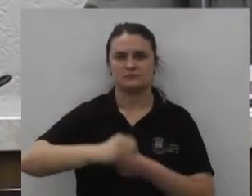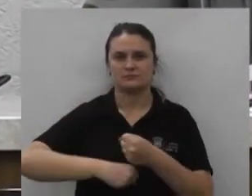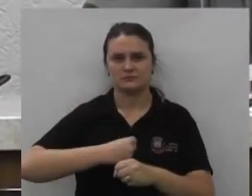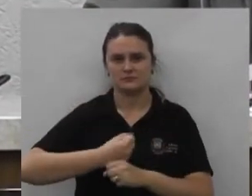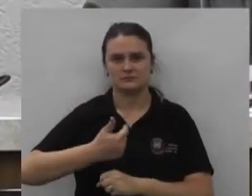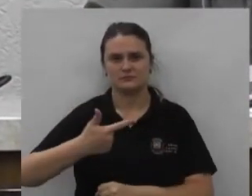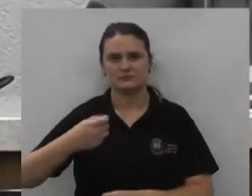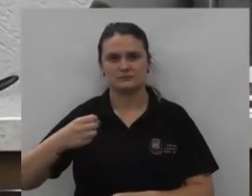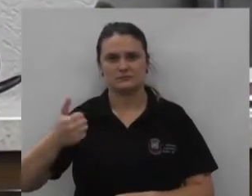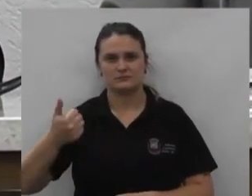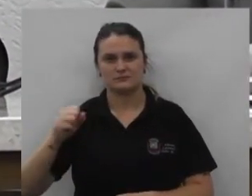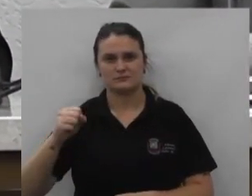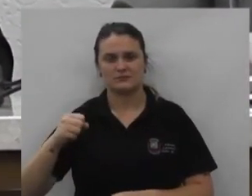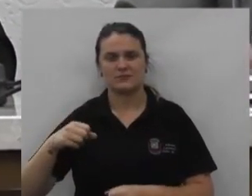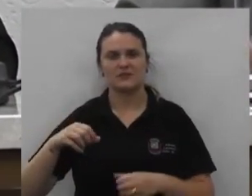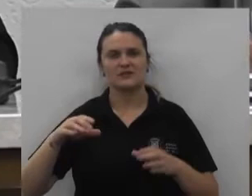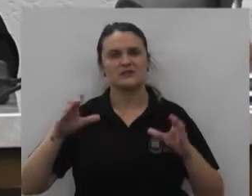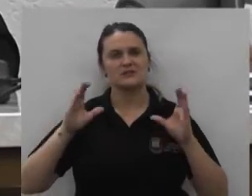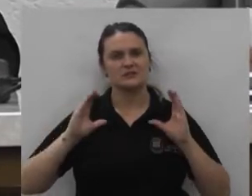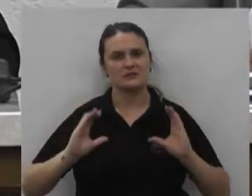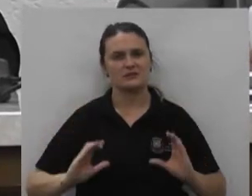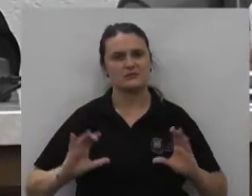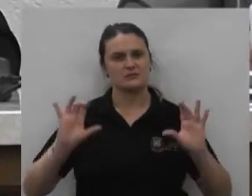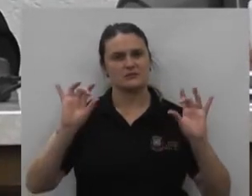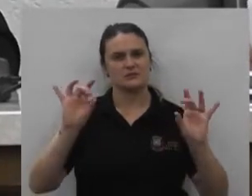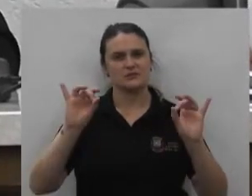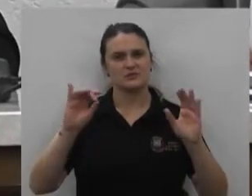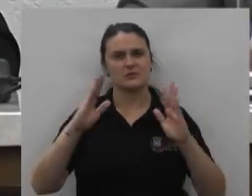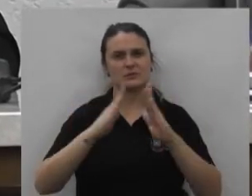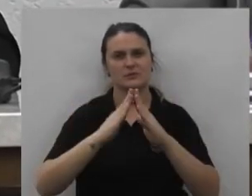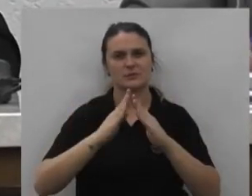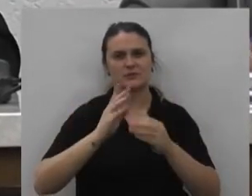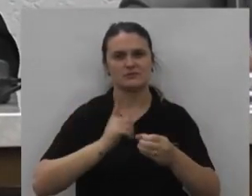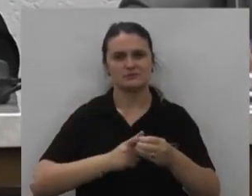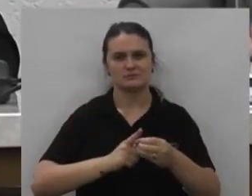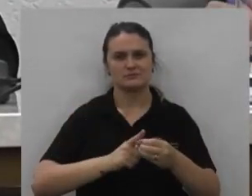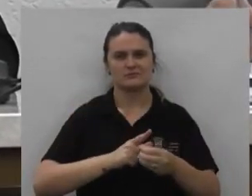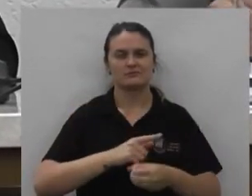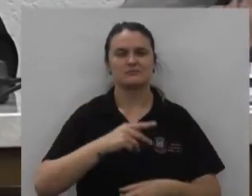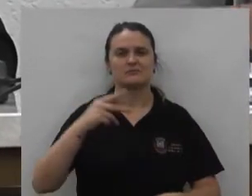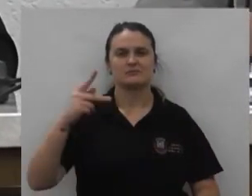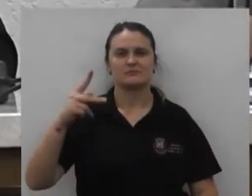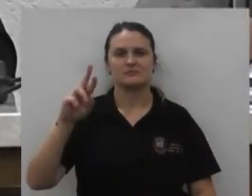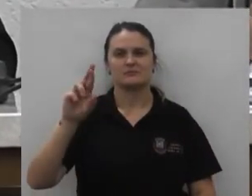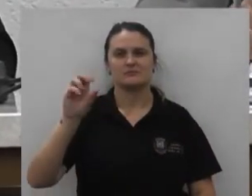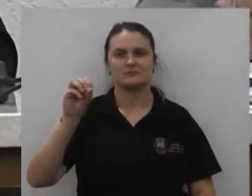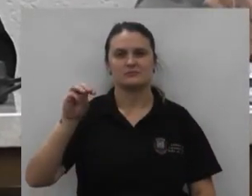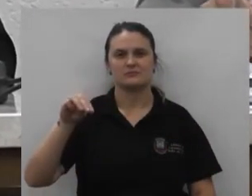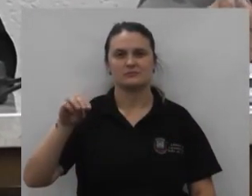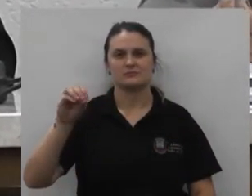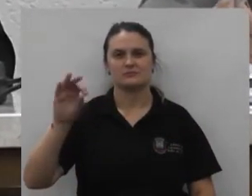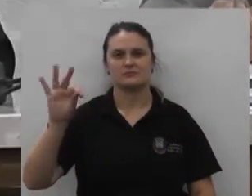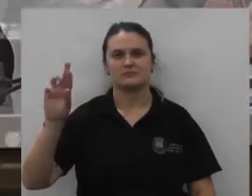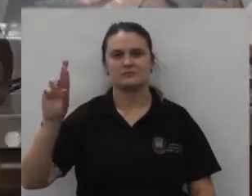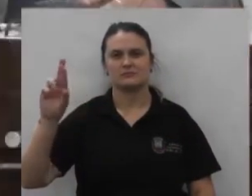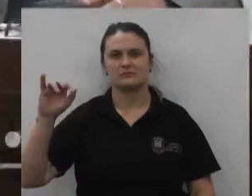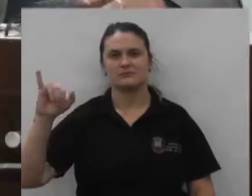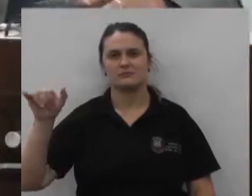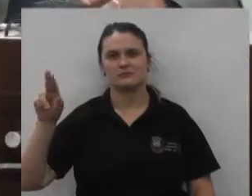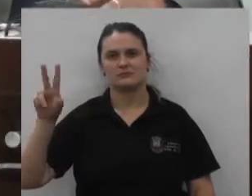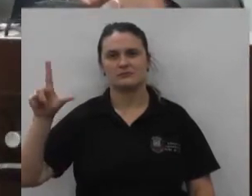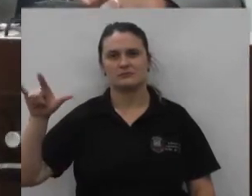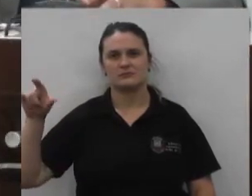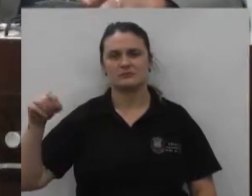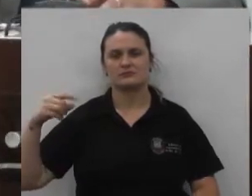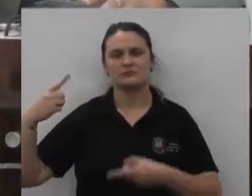2018 concede o título de cidadão honorário de união da vitória ao senhor promotor Júlio Ribeiro de Campos Neto em